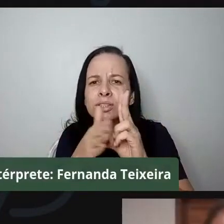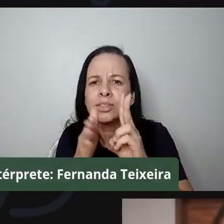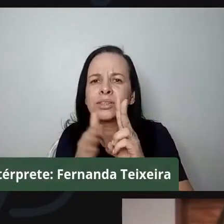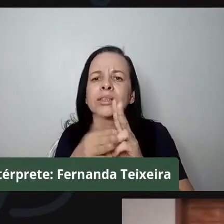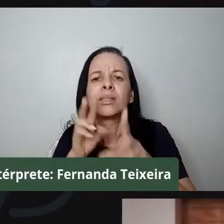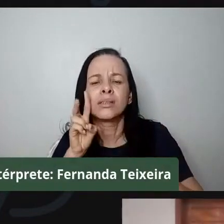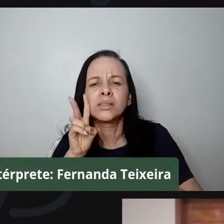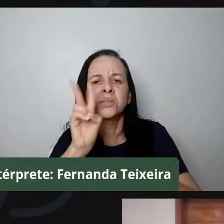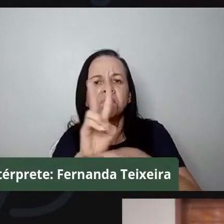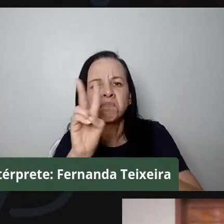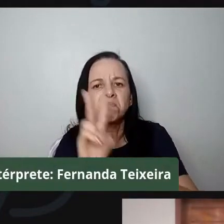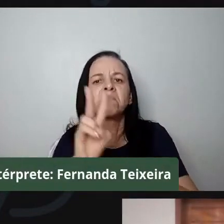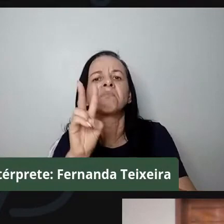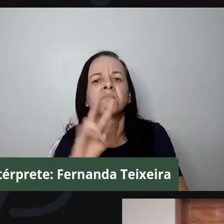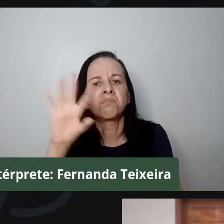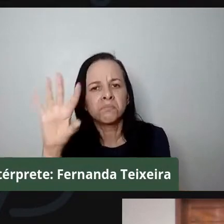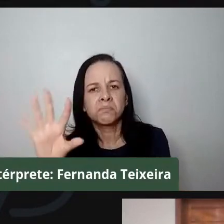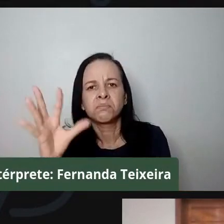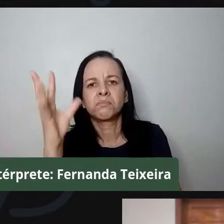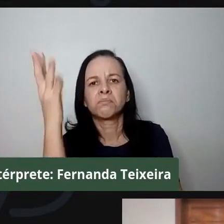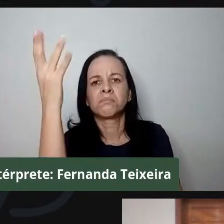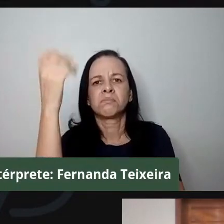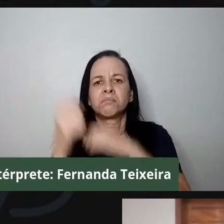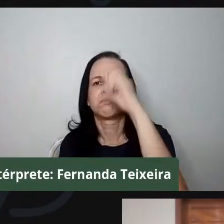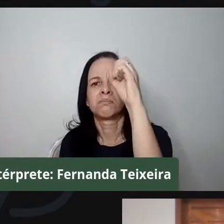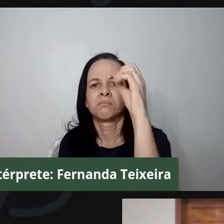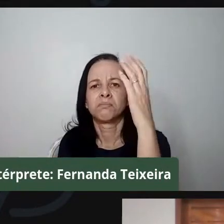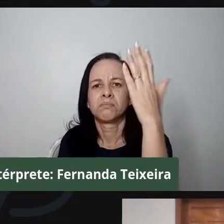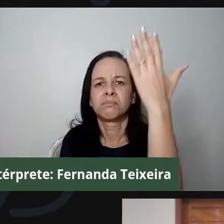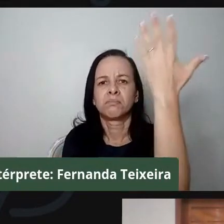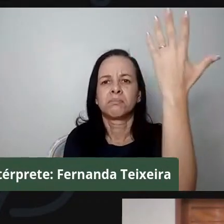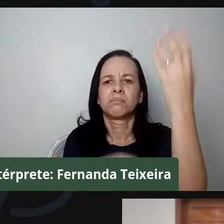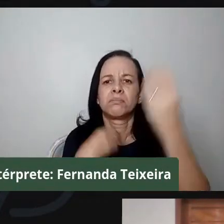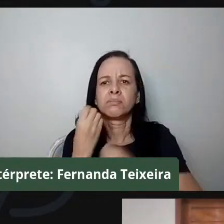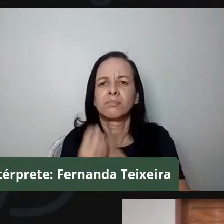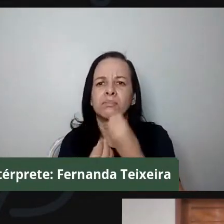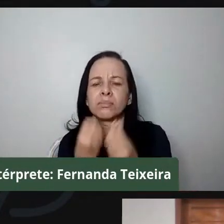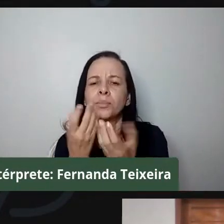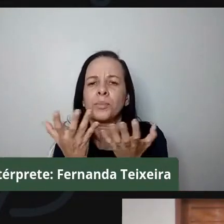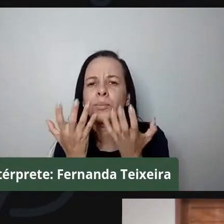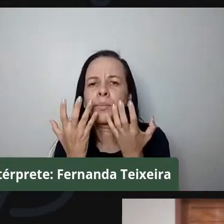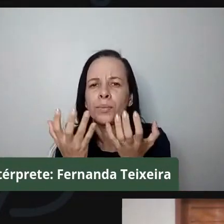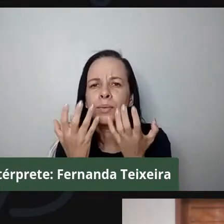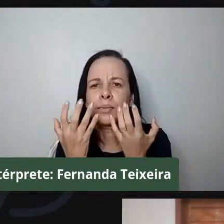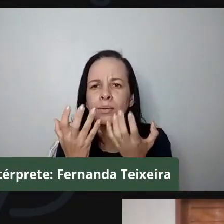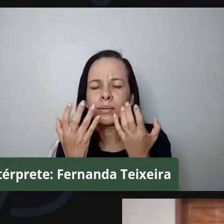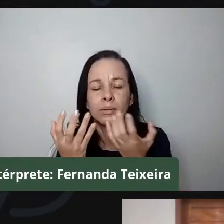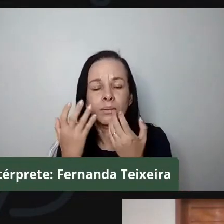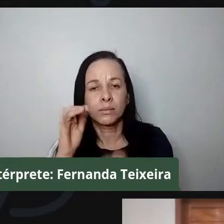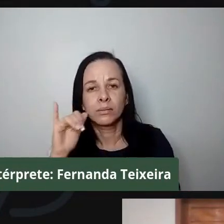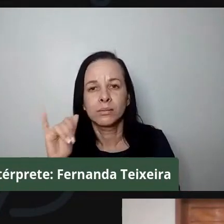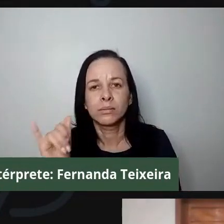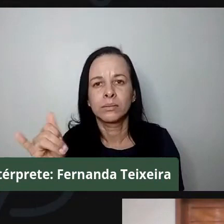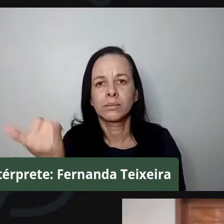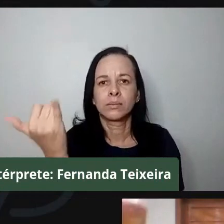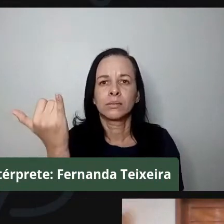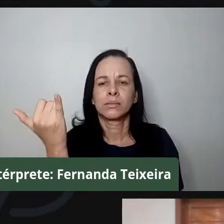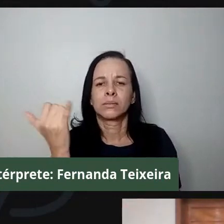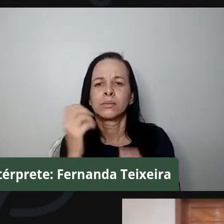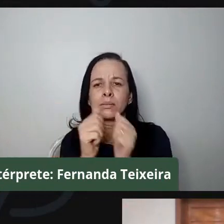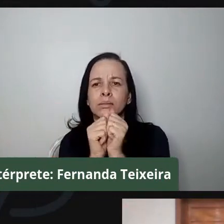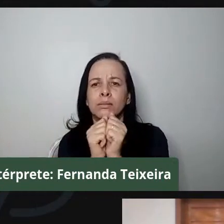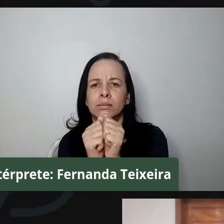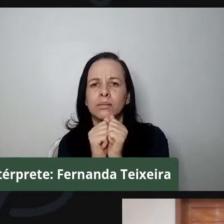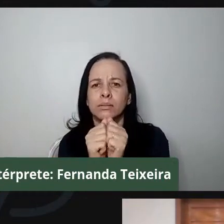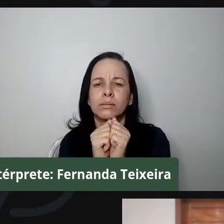Posso tocar nos pontos, Jalão? Pode sim. Eu quero aproveitar aqui, juntar a questão